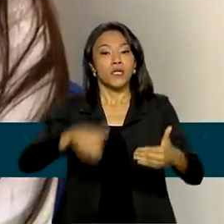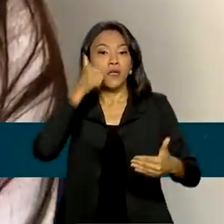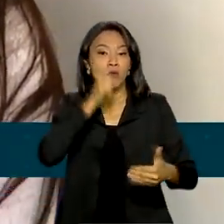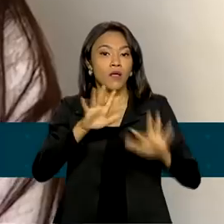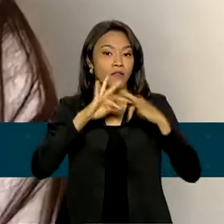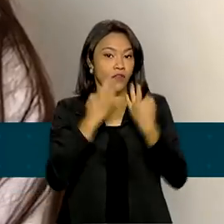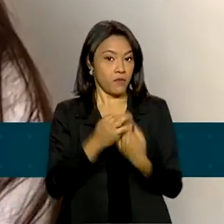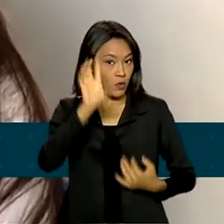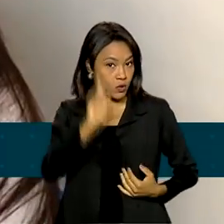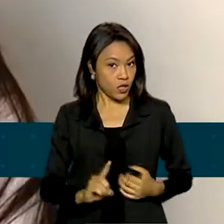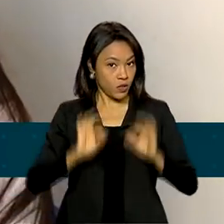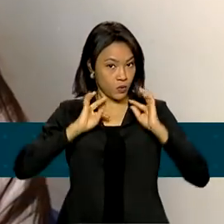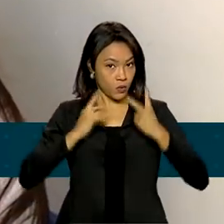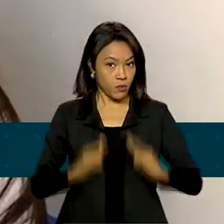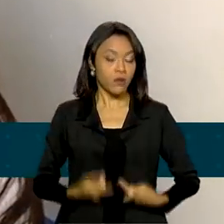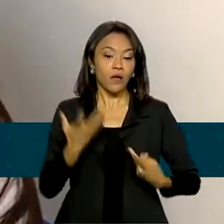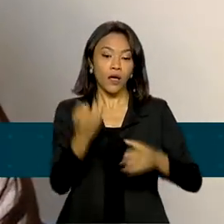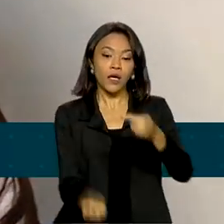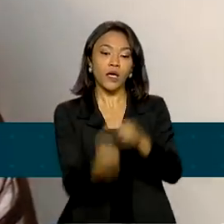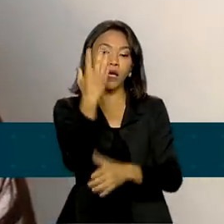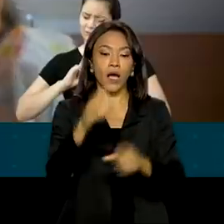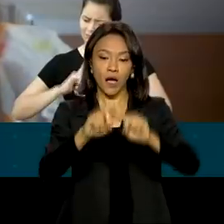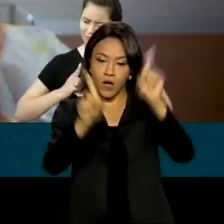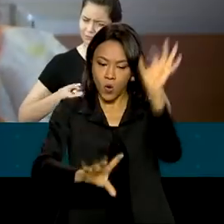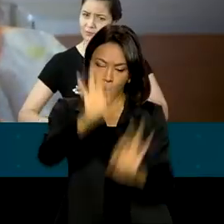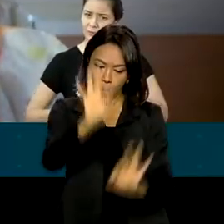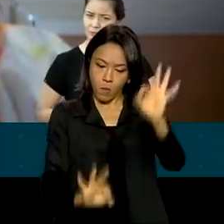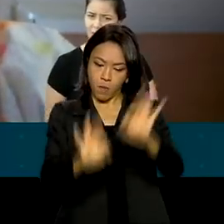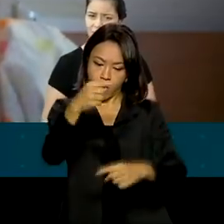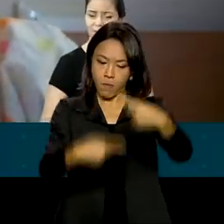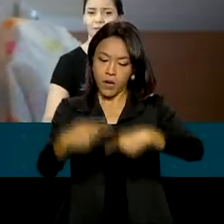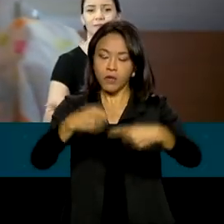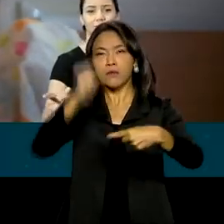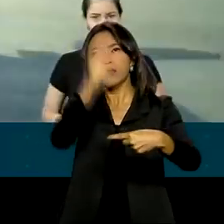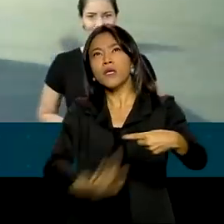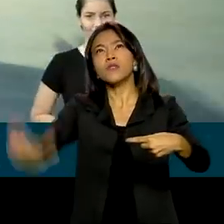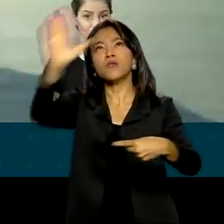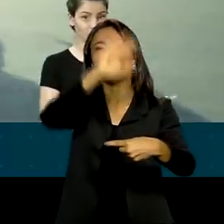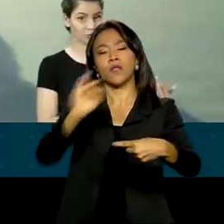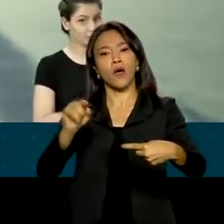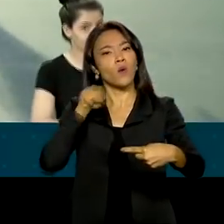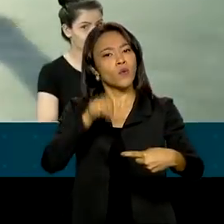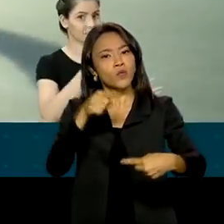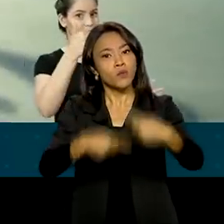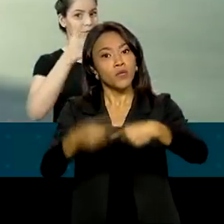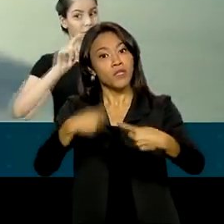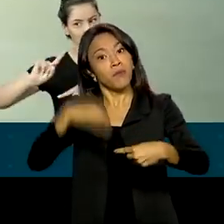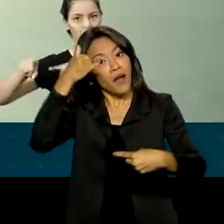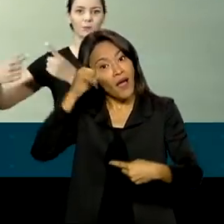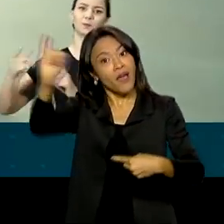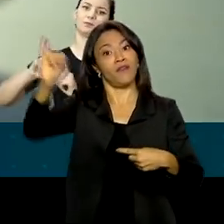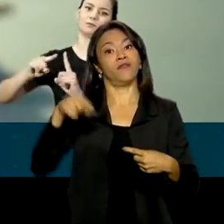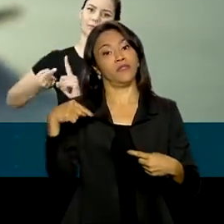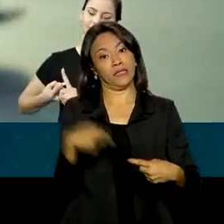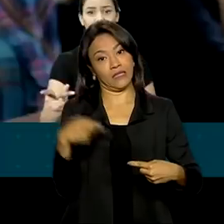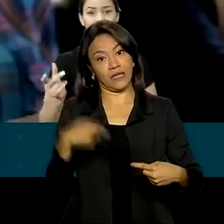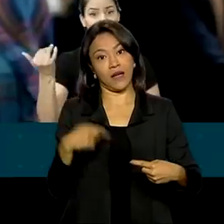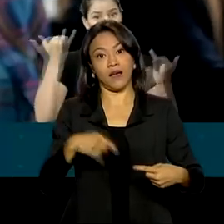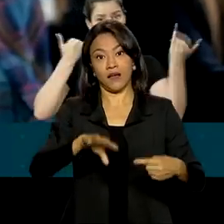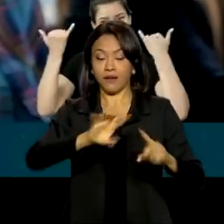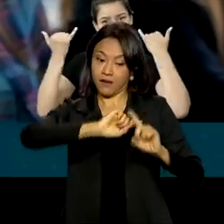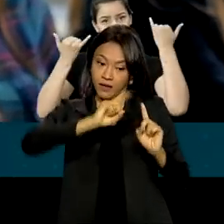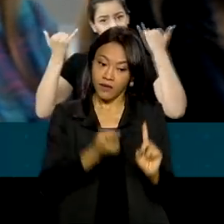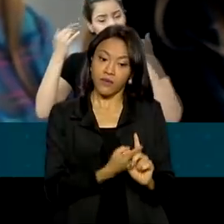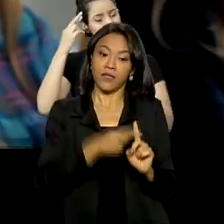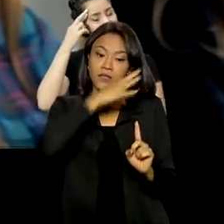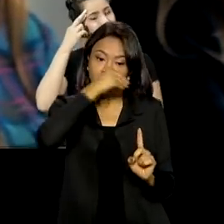Humanos deseja criar o Plano Nacional com políticas públicas abrangentes que venham a prevenir o risco sexual precoce e a